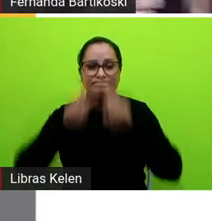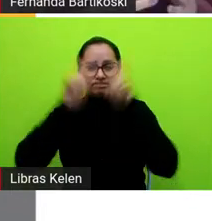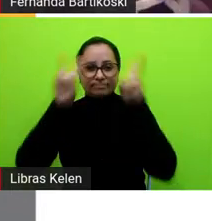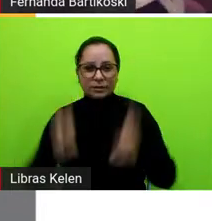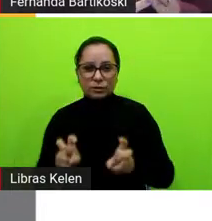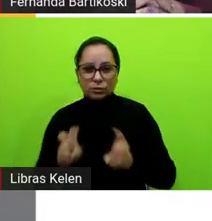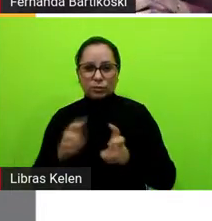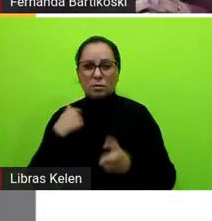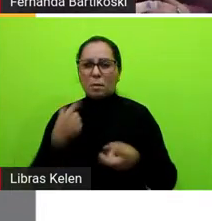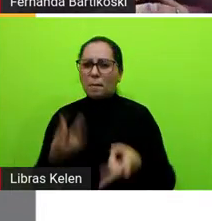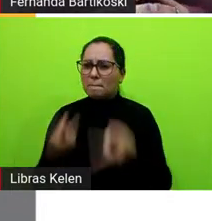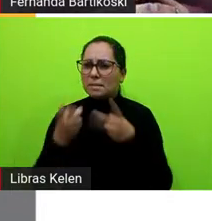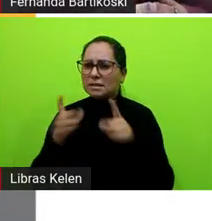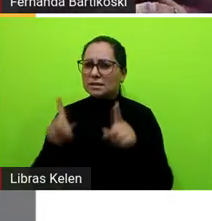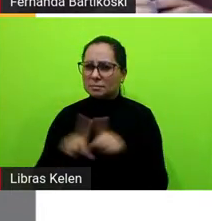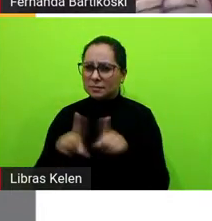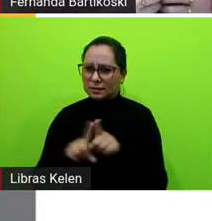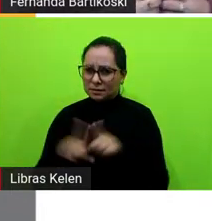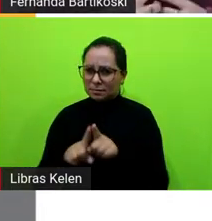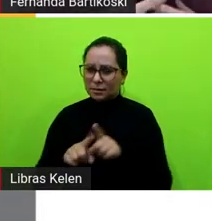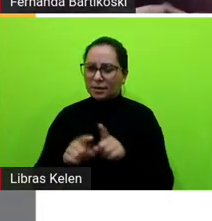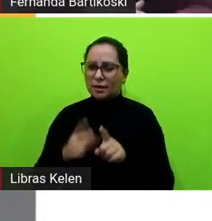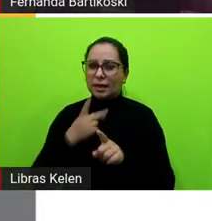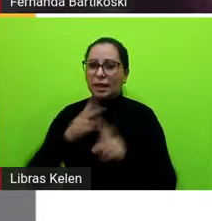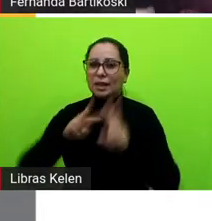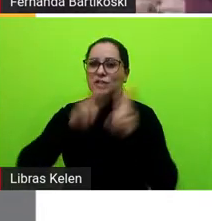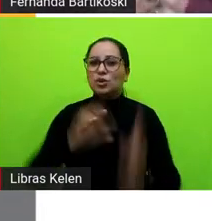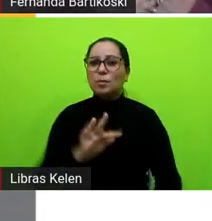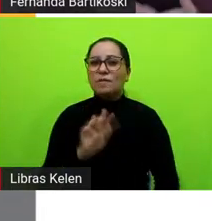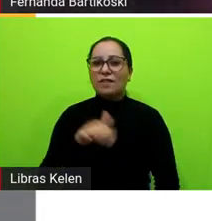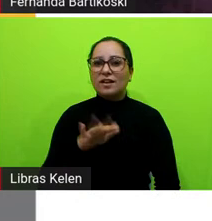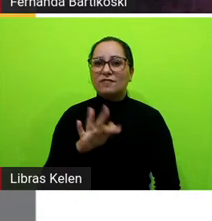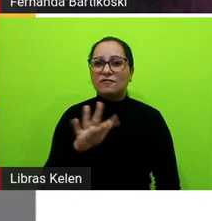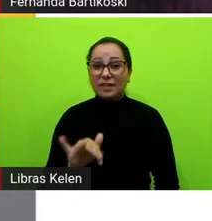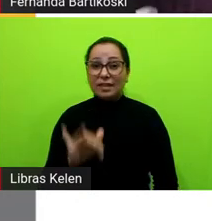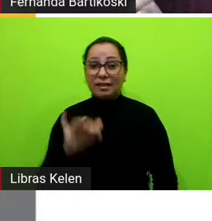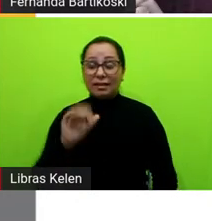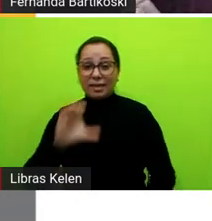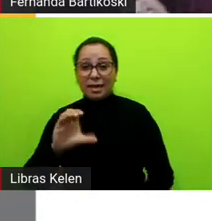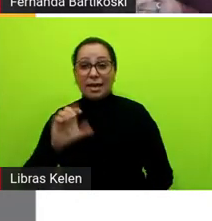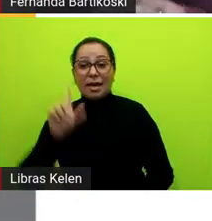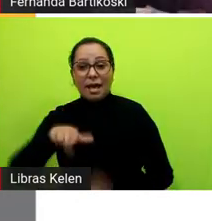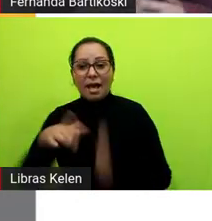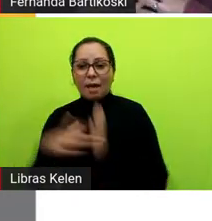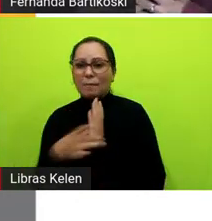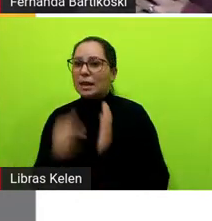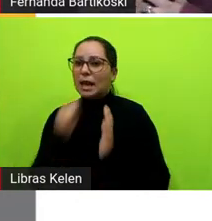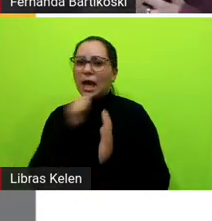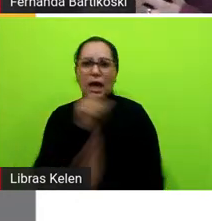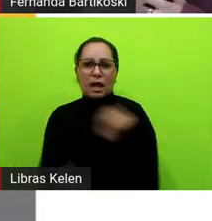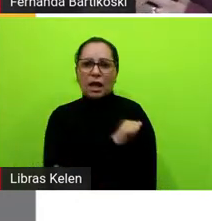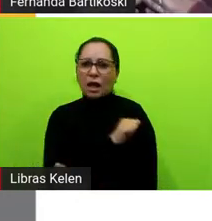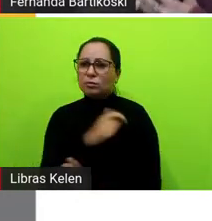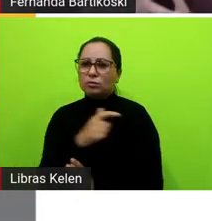gente enfocou isso quando nós trabalhamos a fanfic que eram habilidades que os alunos ainda não tinham desenvolvido de forma